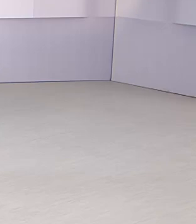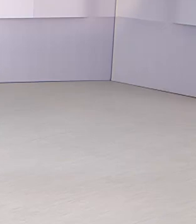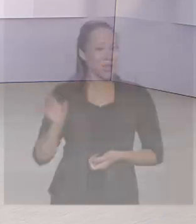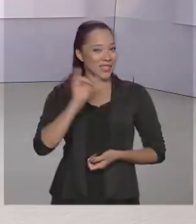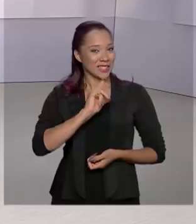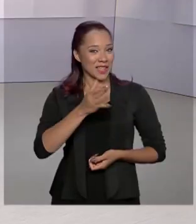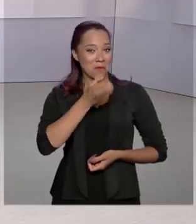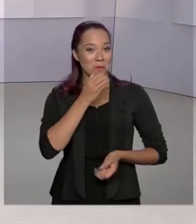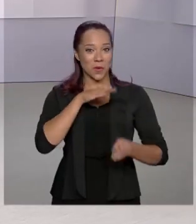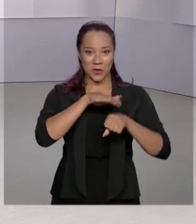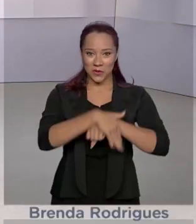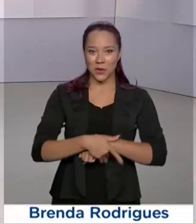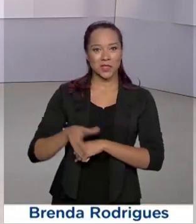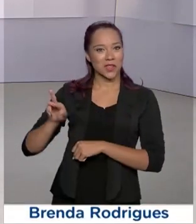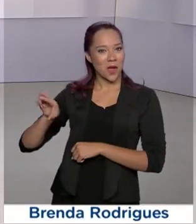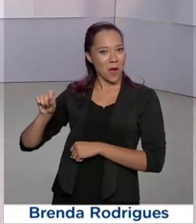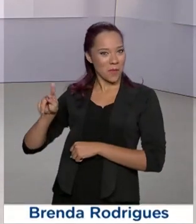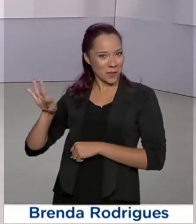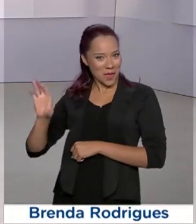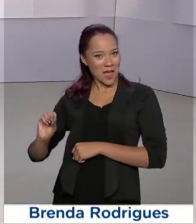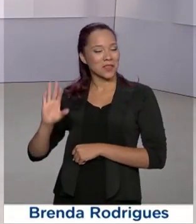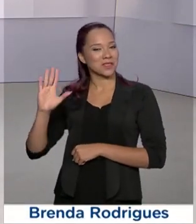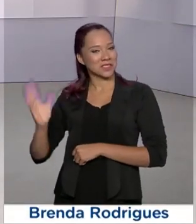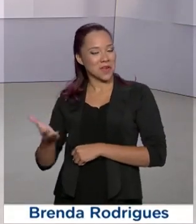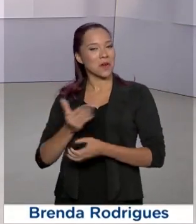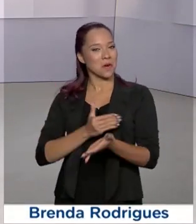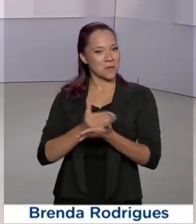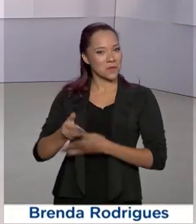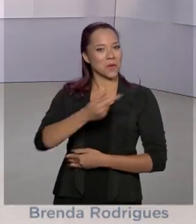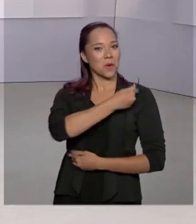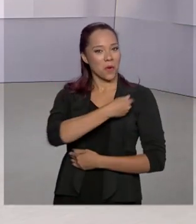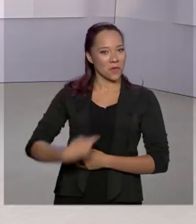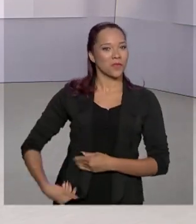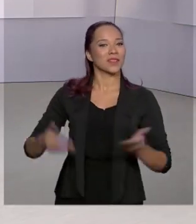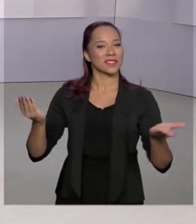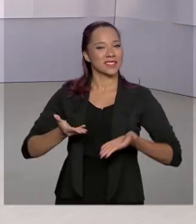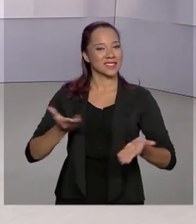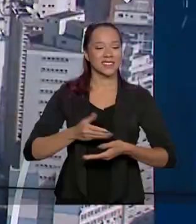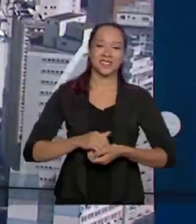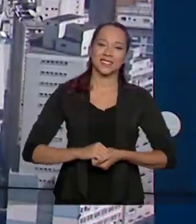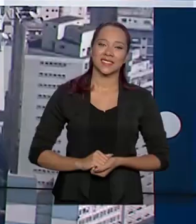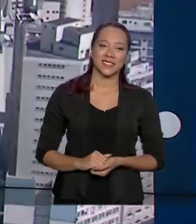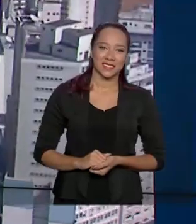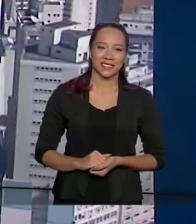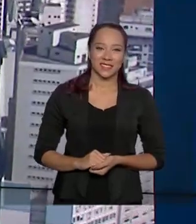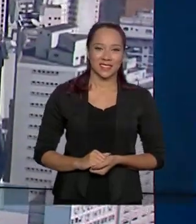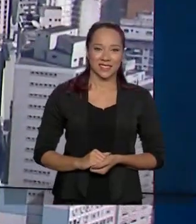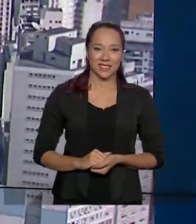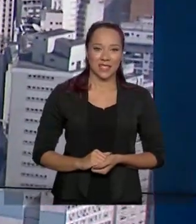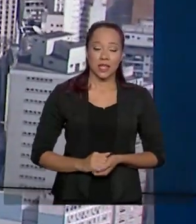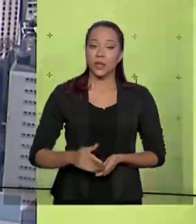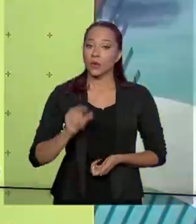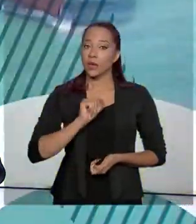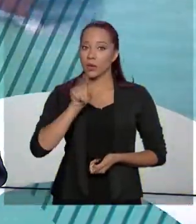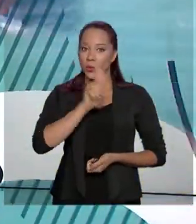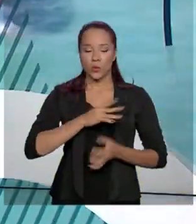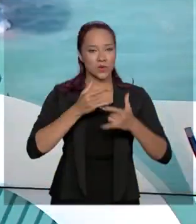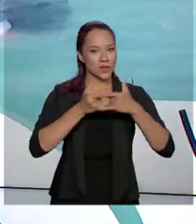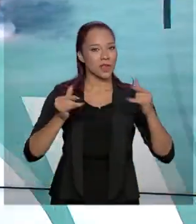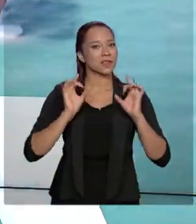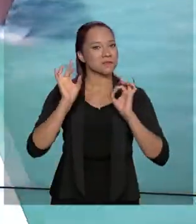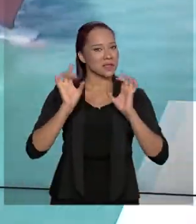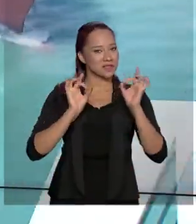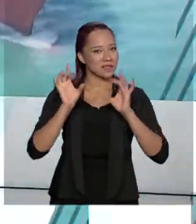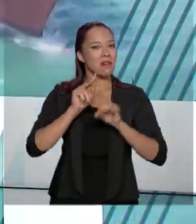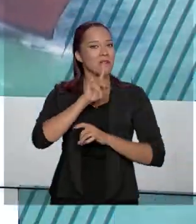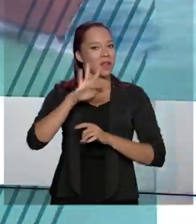Olá, boa noite, eu sou Roberto Camargo e estamos de volta com mais uma edição do Governo Agora. Quem usa cheque especial vai